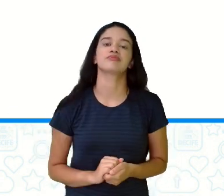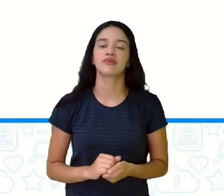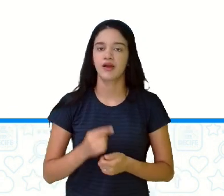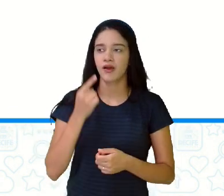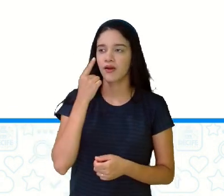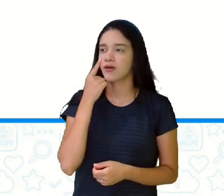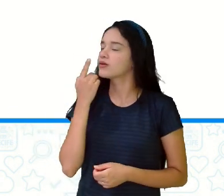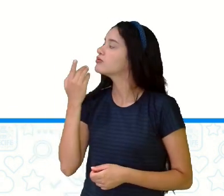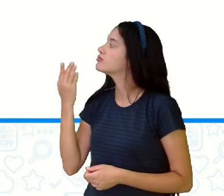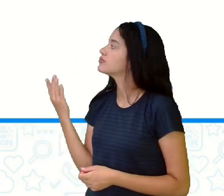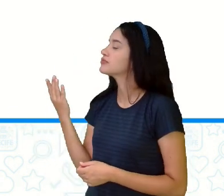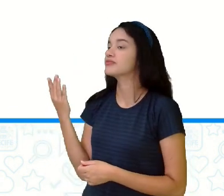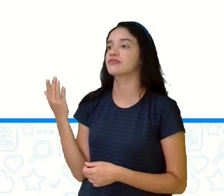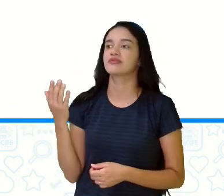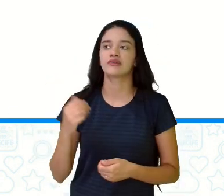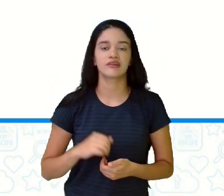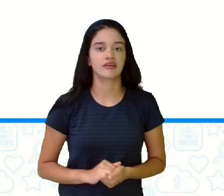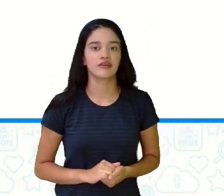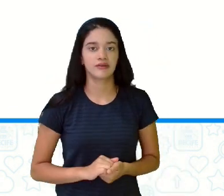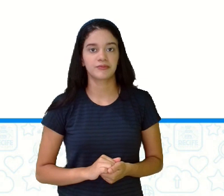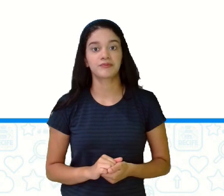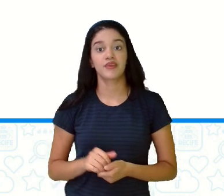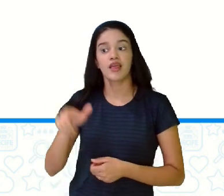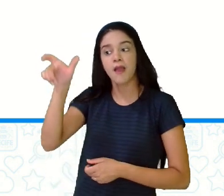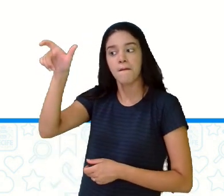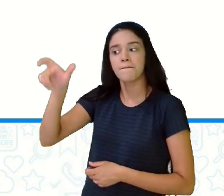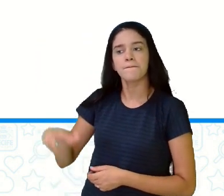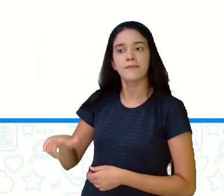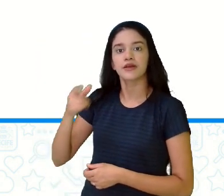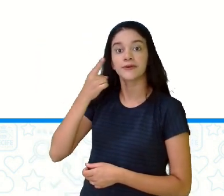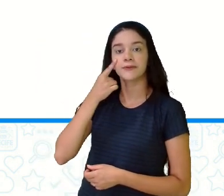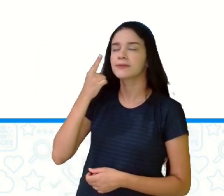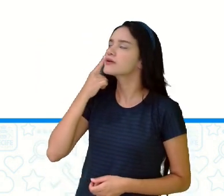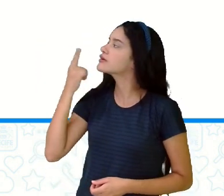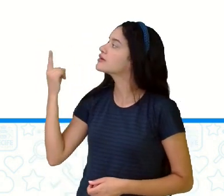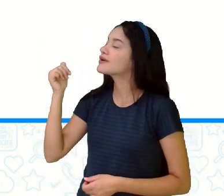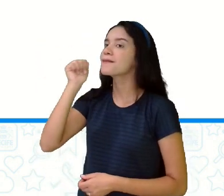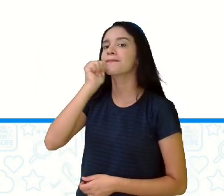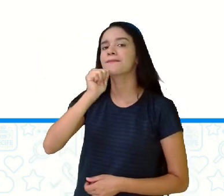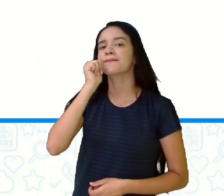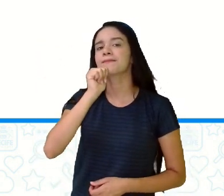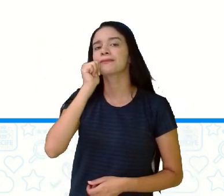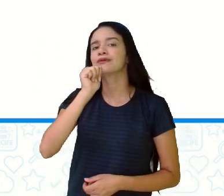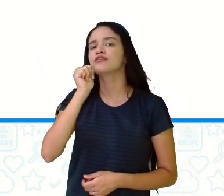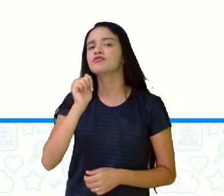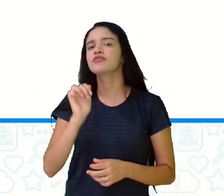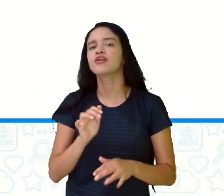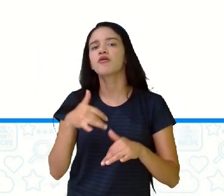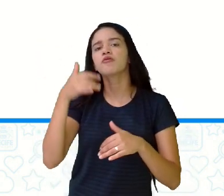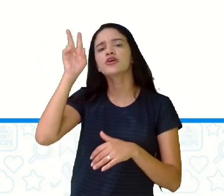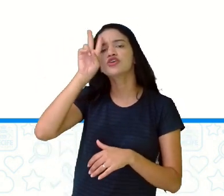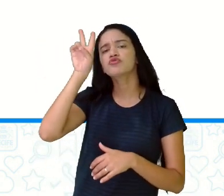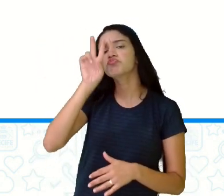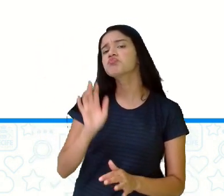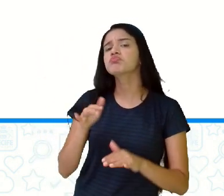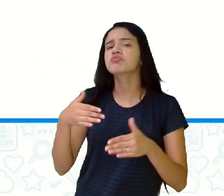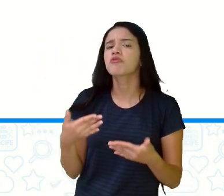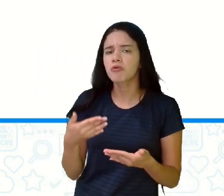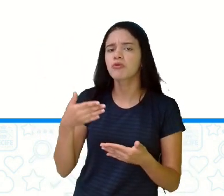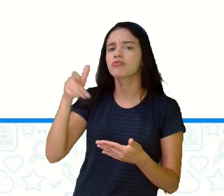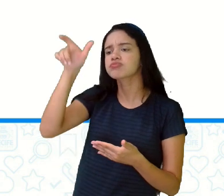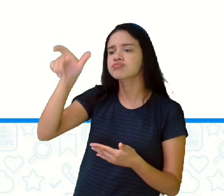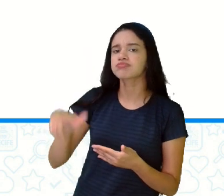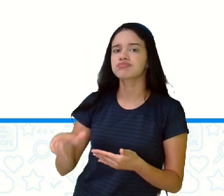a que história esse personagem pertence? Pronto, é um exemplo. Aí que eu estou fazendo essa pergunta, a que história esse personagem